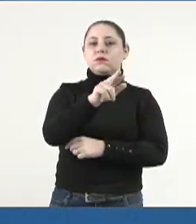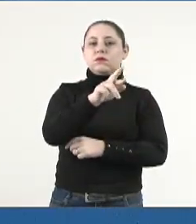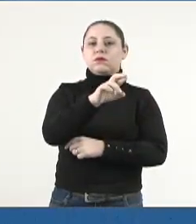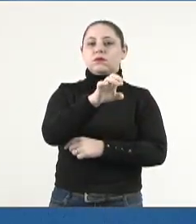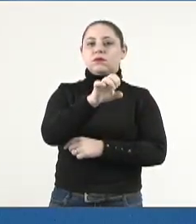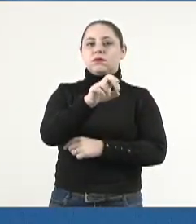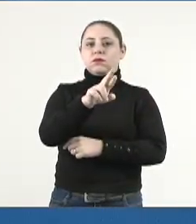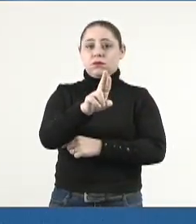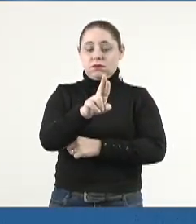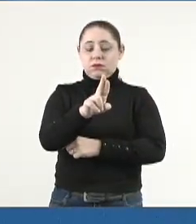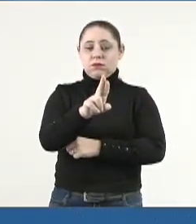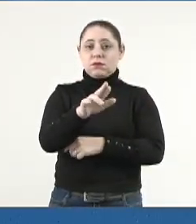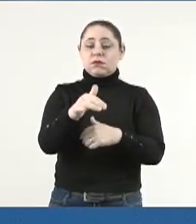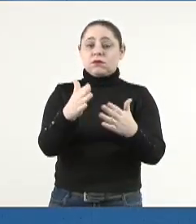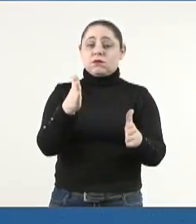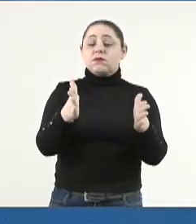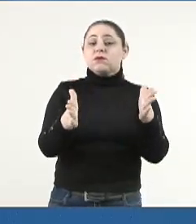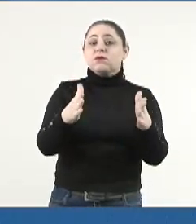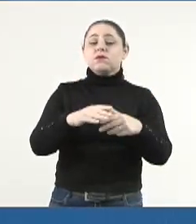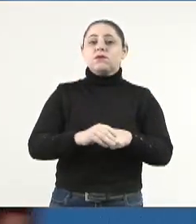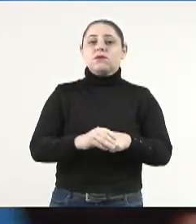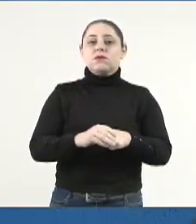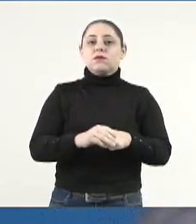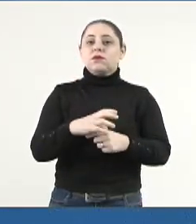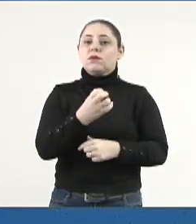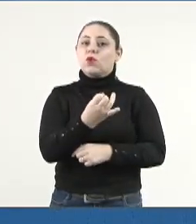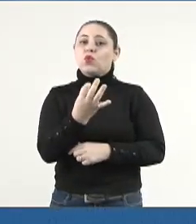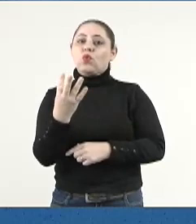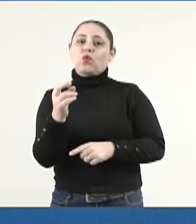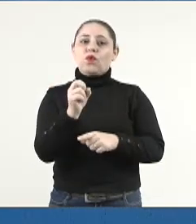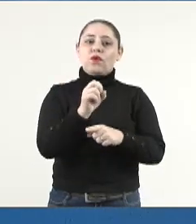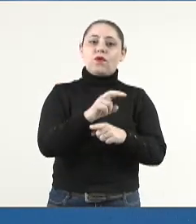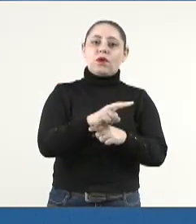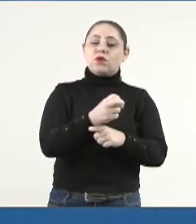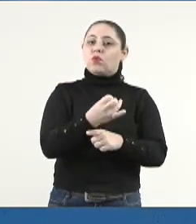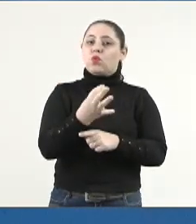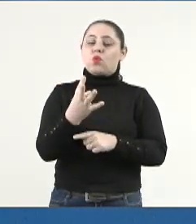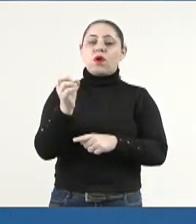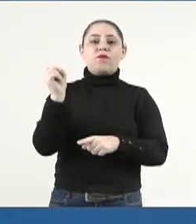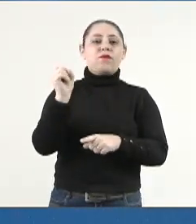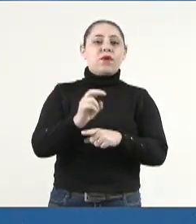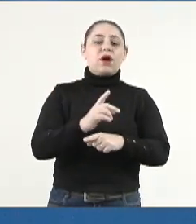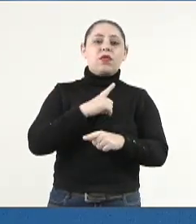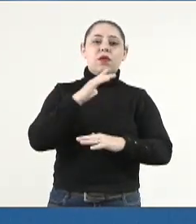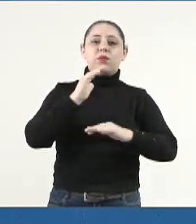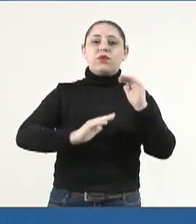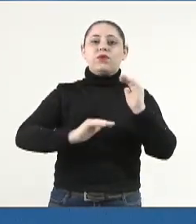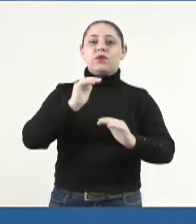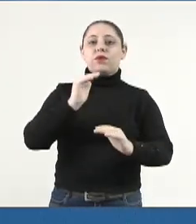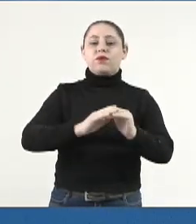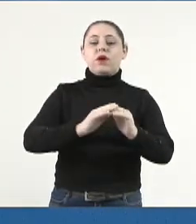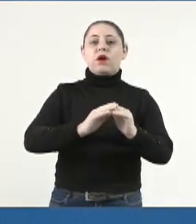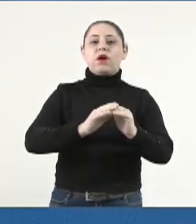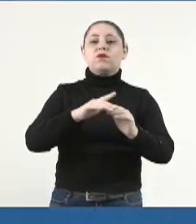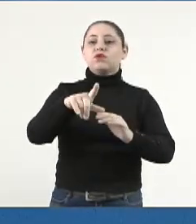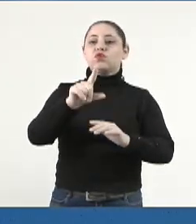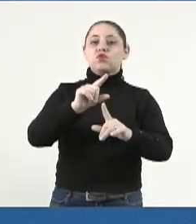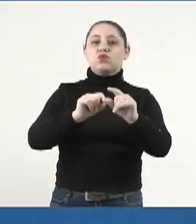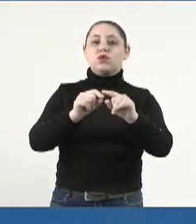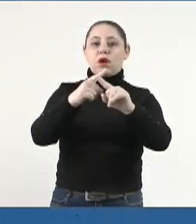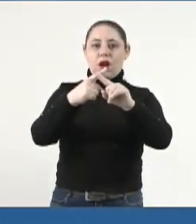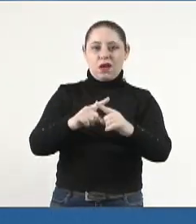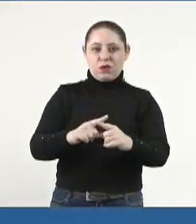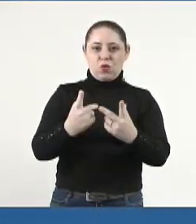rural, Agraer? Qual o número de vagas e quais os cargos previstos no referido processo seletivo?